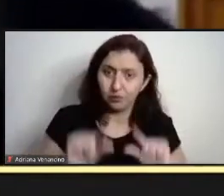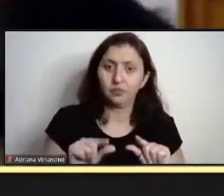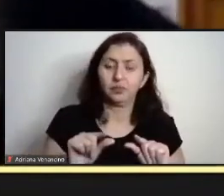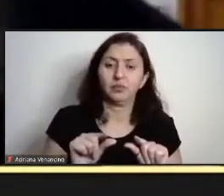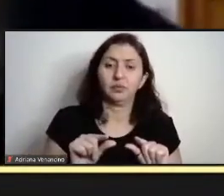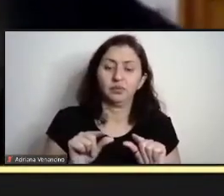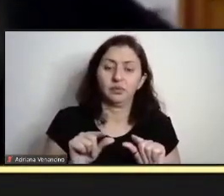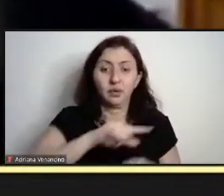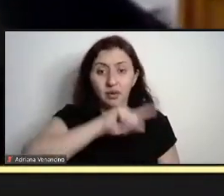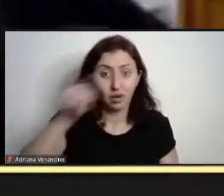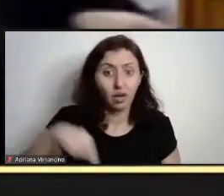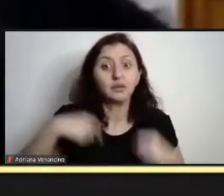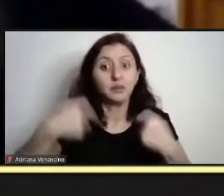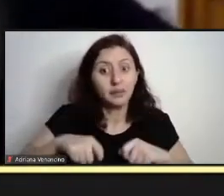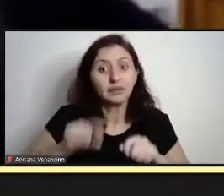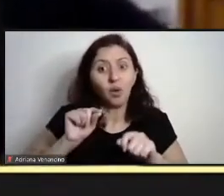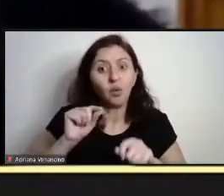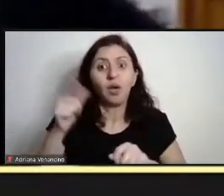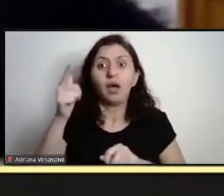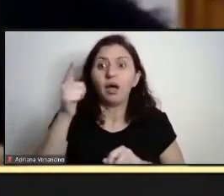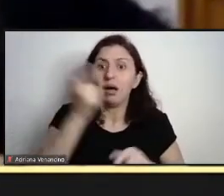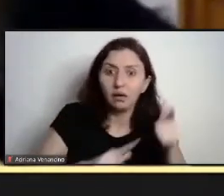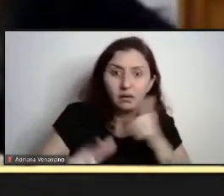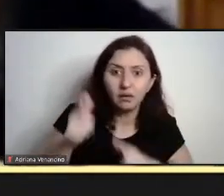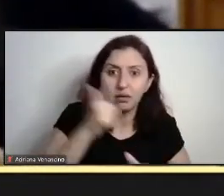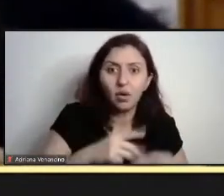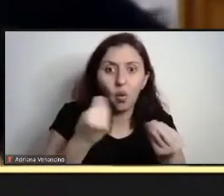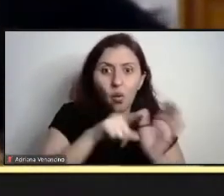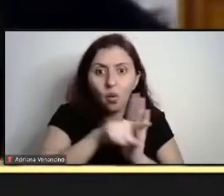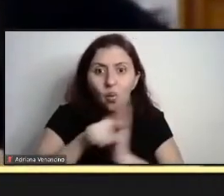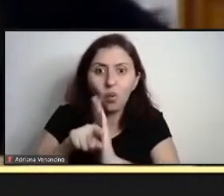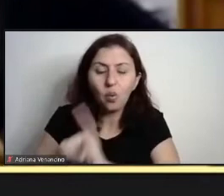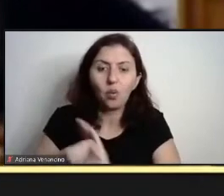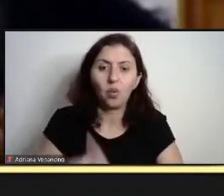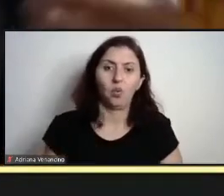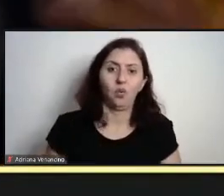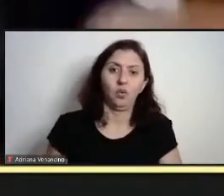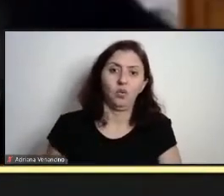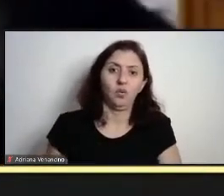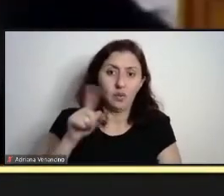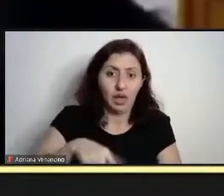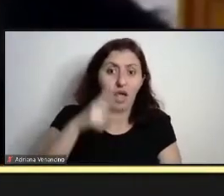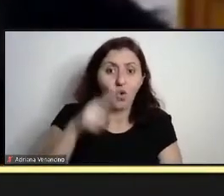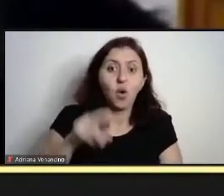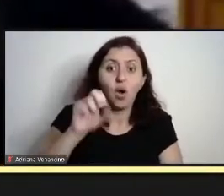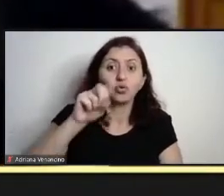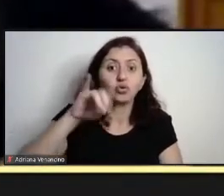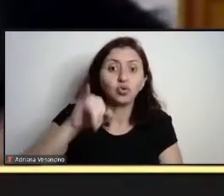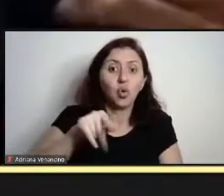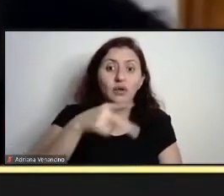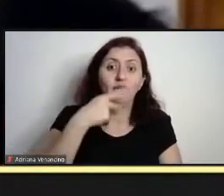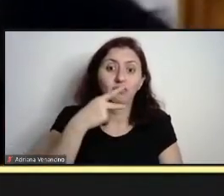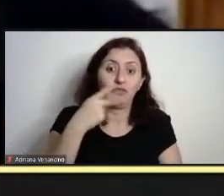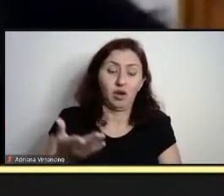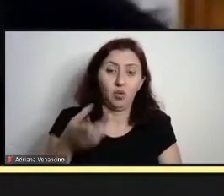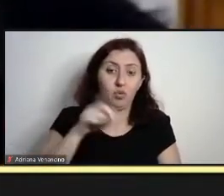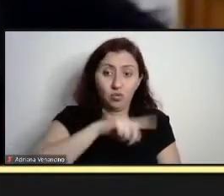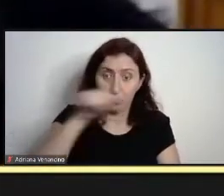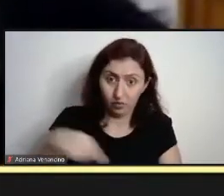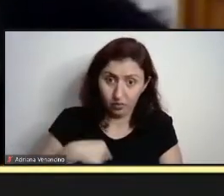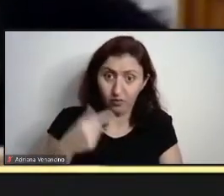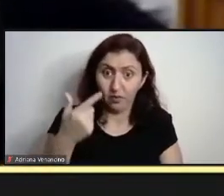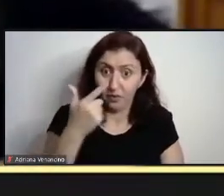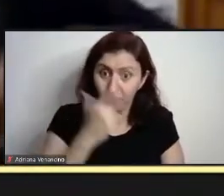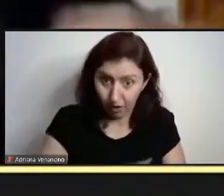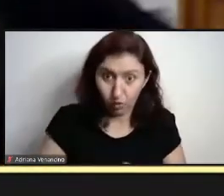gente ir buscando soluções, que é isso que a Sônia falou muito bem no final da fala dela. Nós só vamos sair dessa crise do ponto de vista